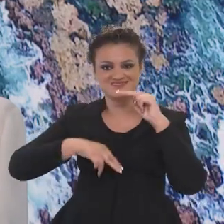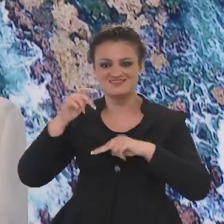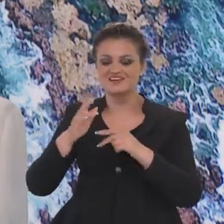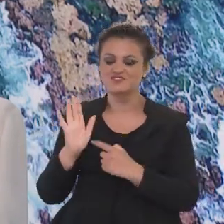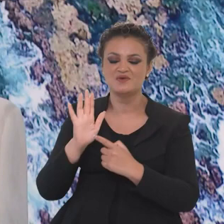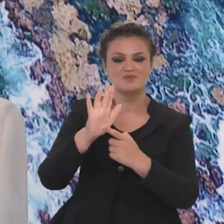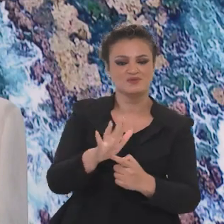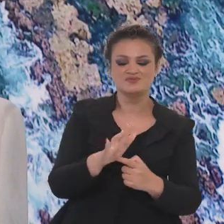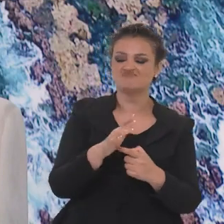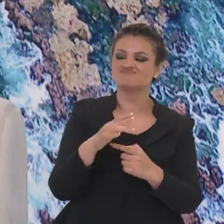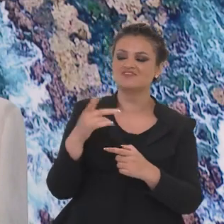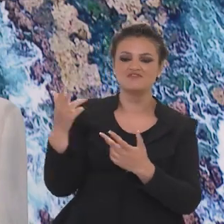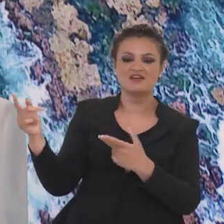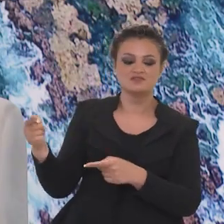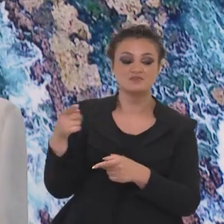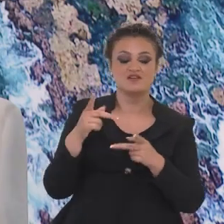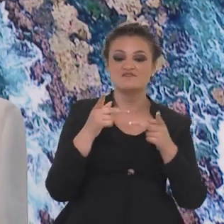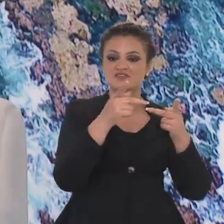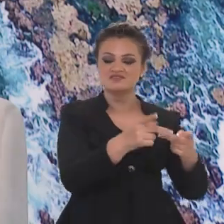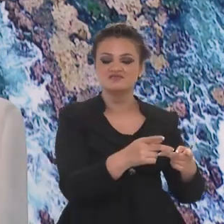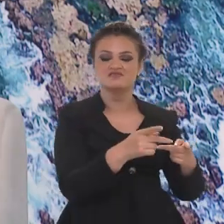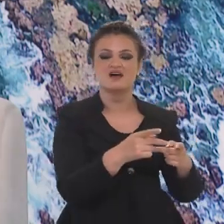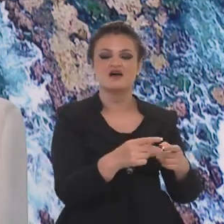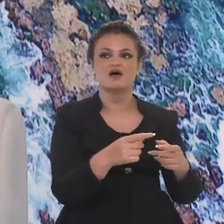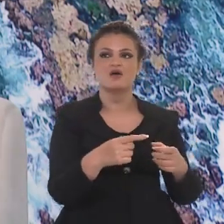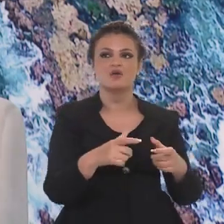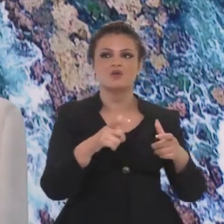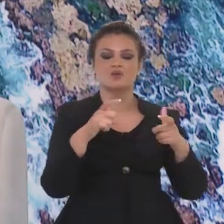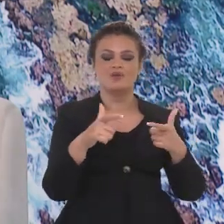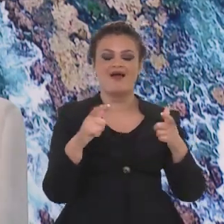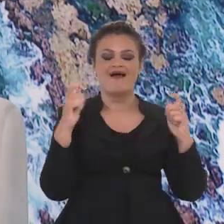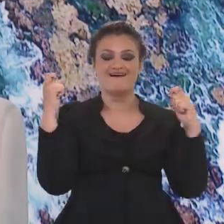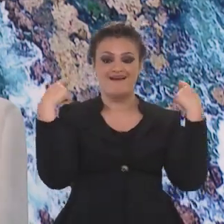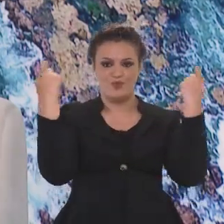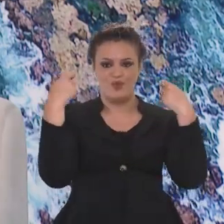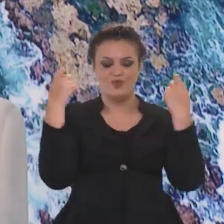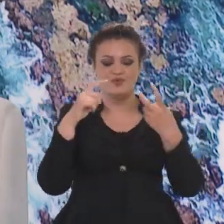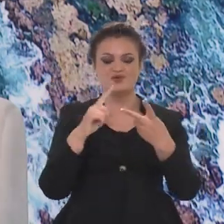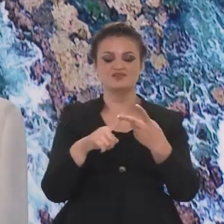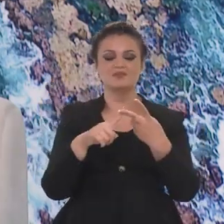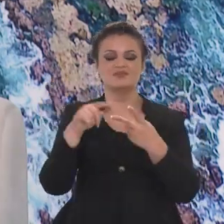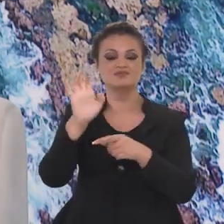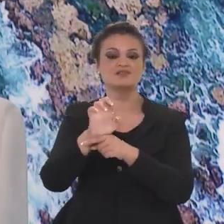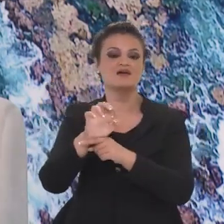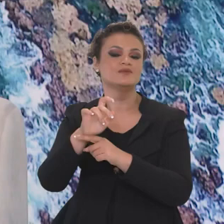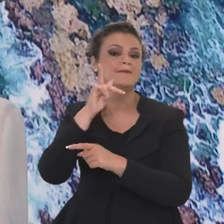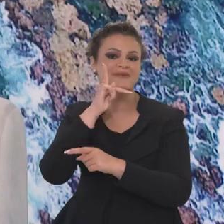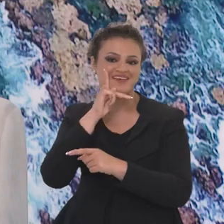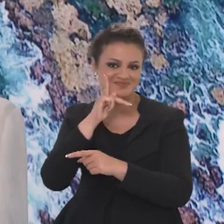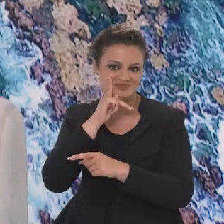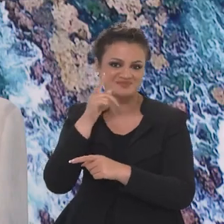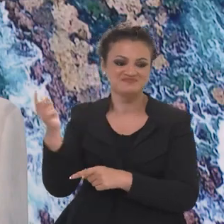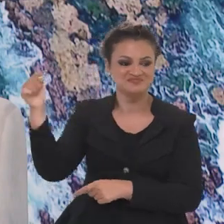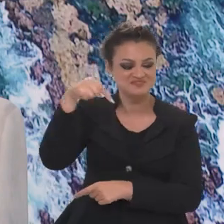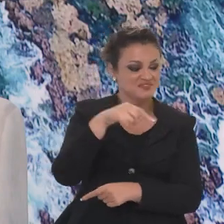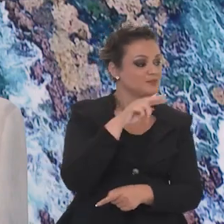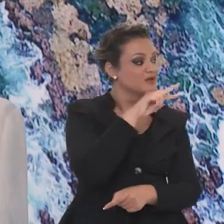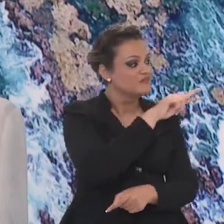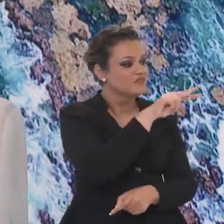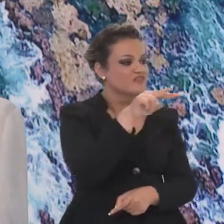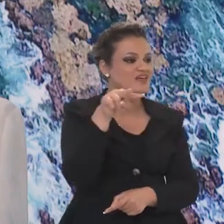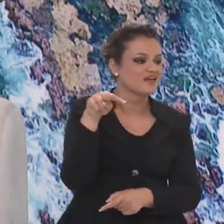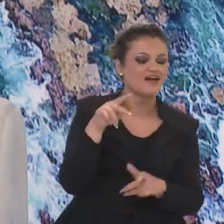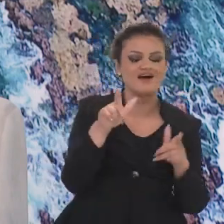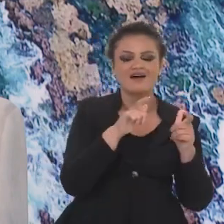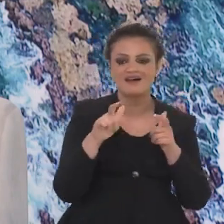agora, a gente vai trazer diversas agências para Caruaru e Campina Grandes, para que possam divulgar as festas juninas. Com isso, a gente